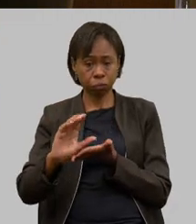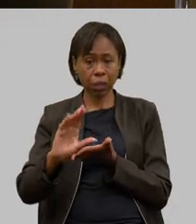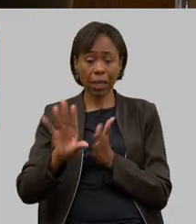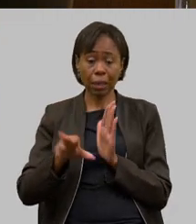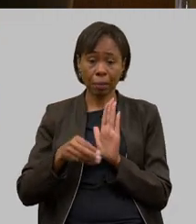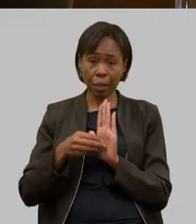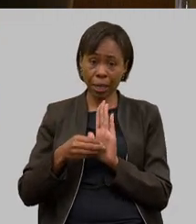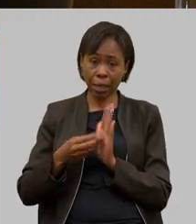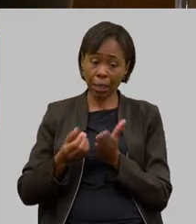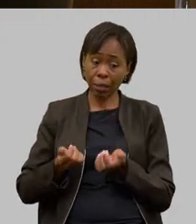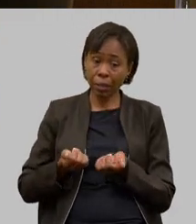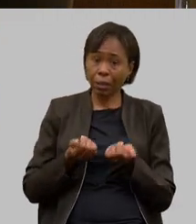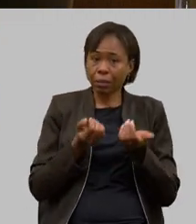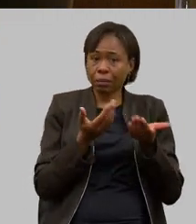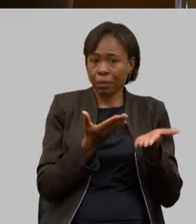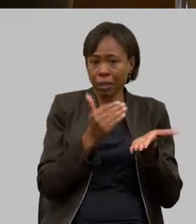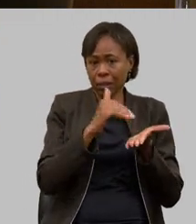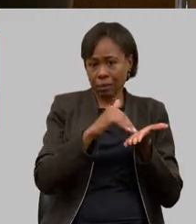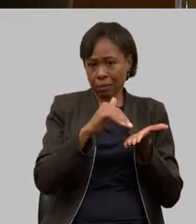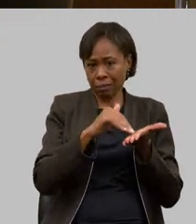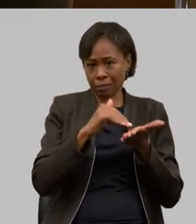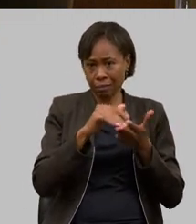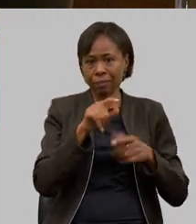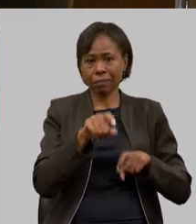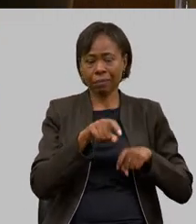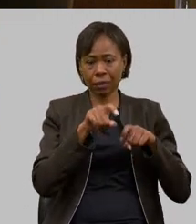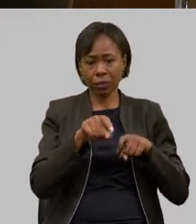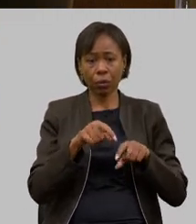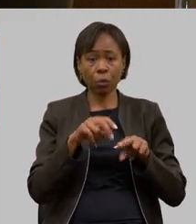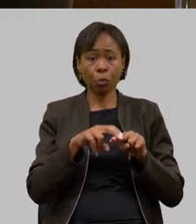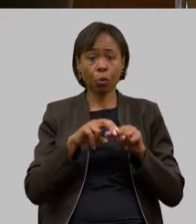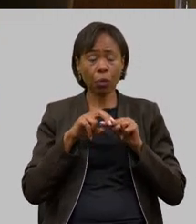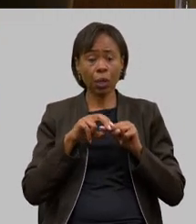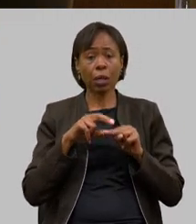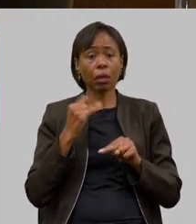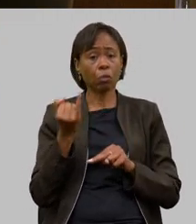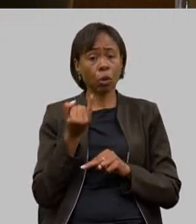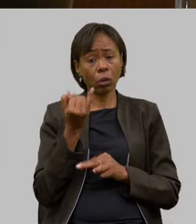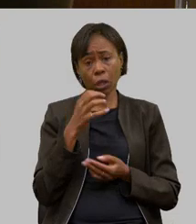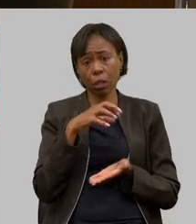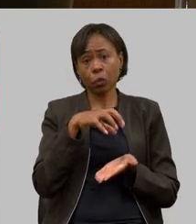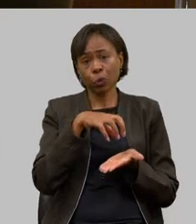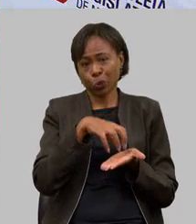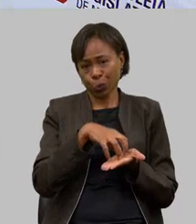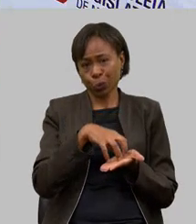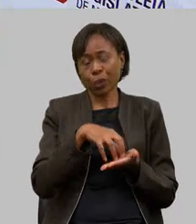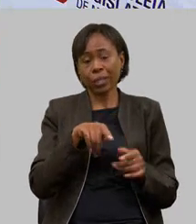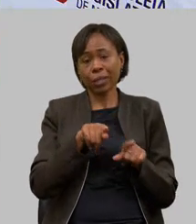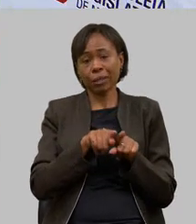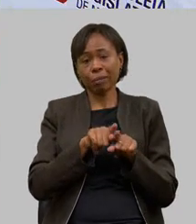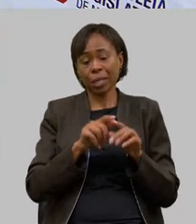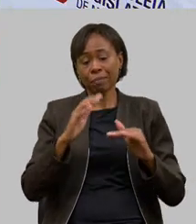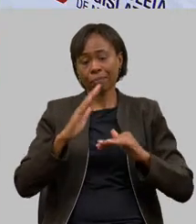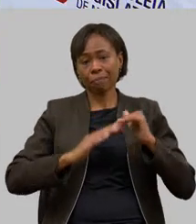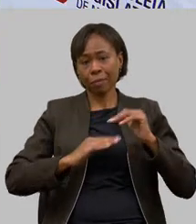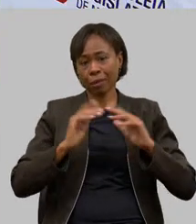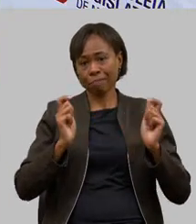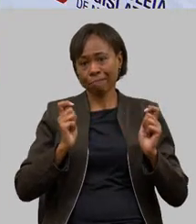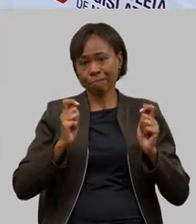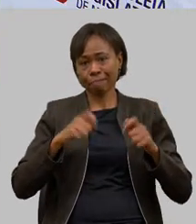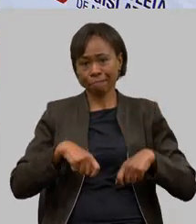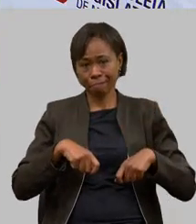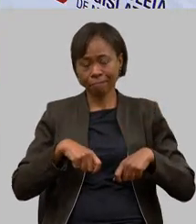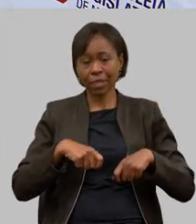secretaria de agricultura pela pela importância do setor e pela competência e pela